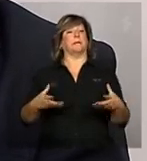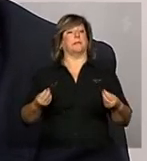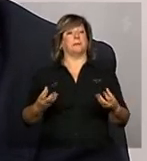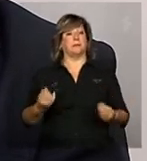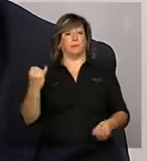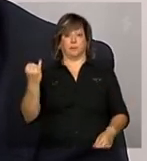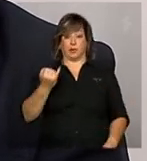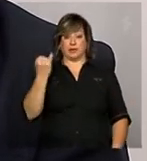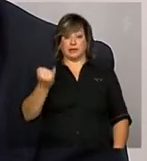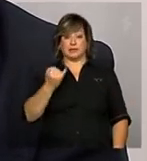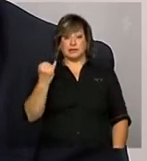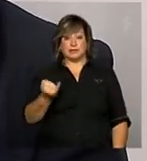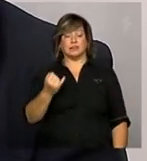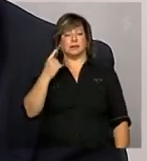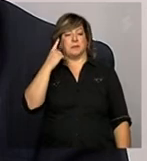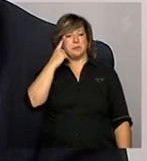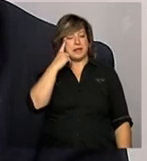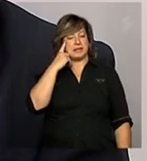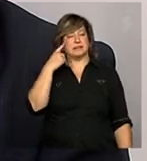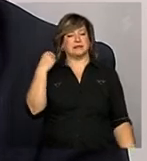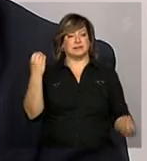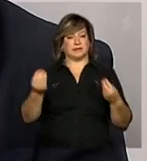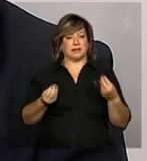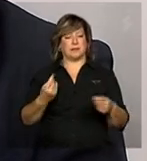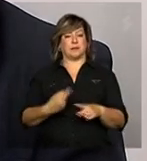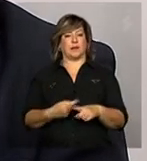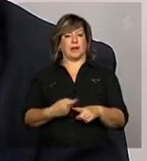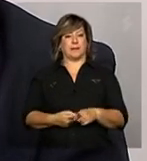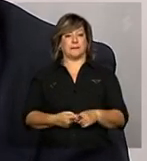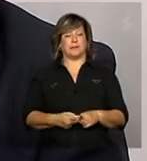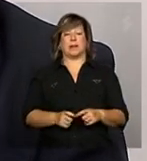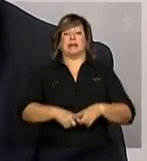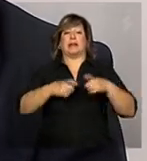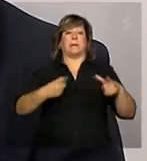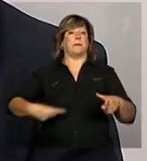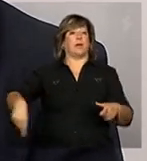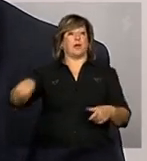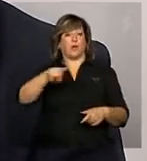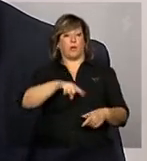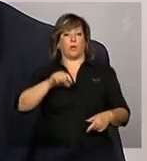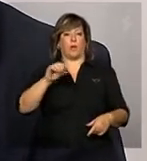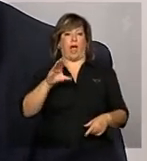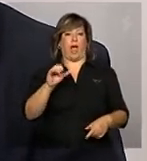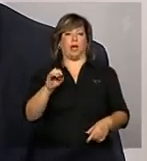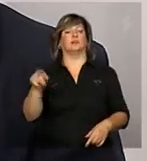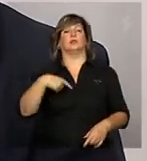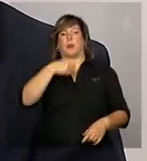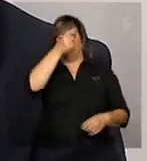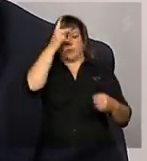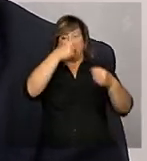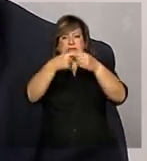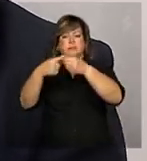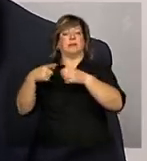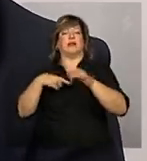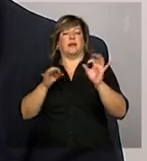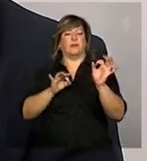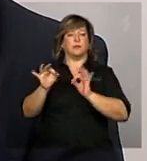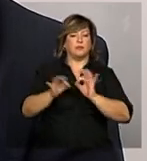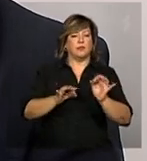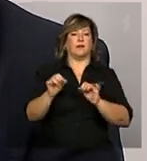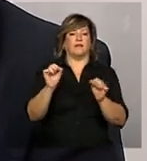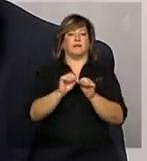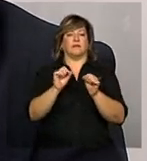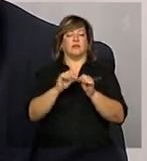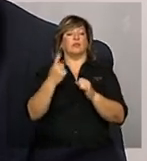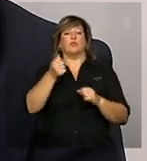essa reflexão. Por quê? Na maioria dos casos os municípios estão elaborando seus planos municipais de Assistência Social, nós estamos elaborando seus